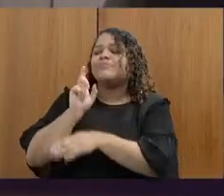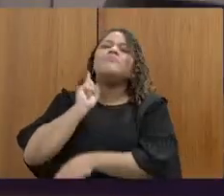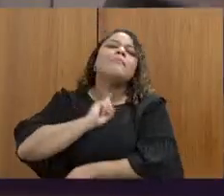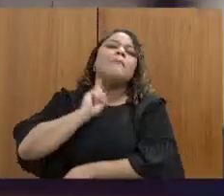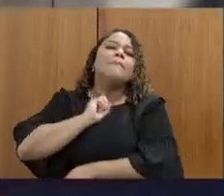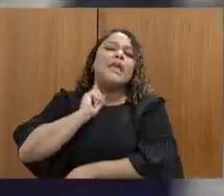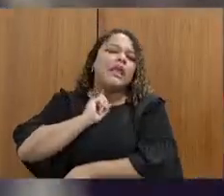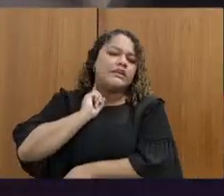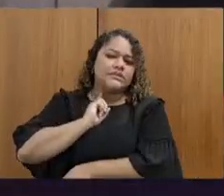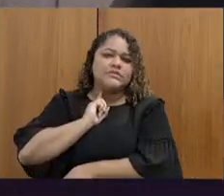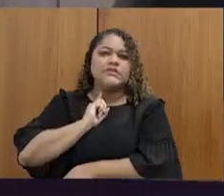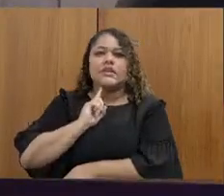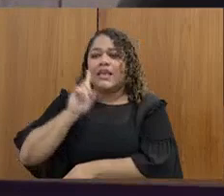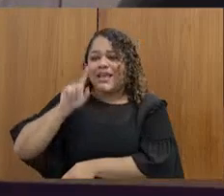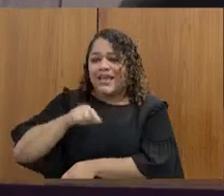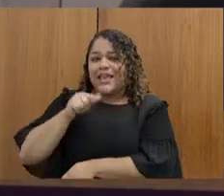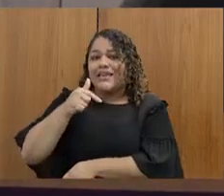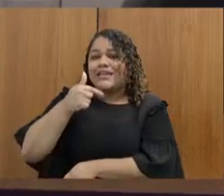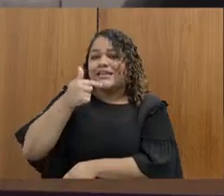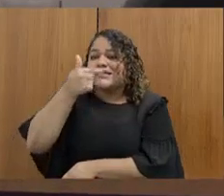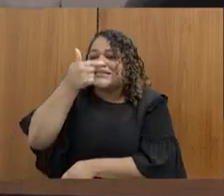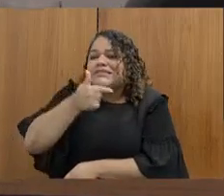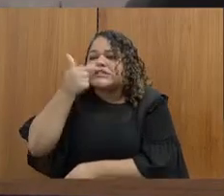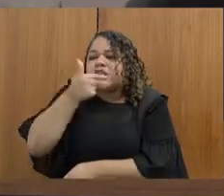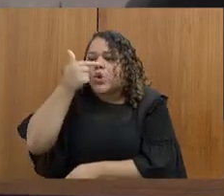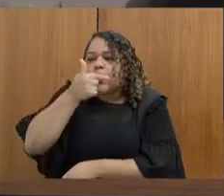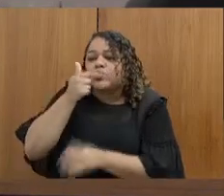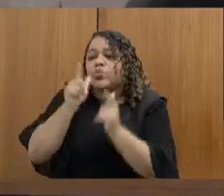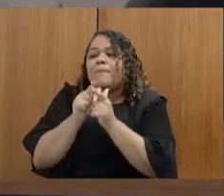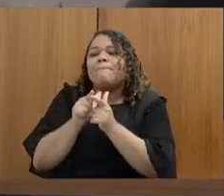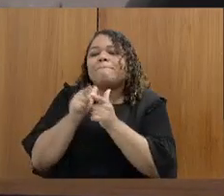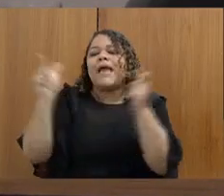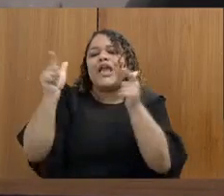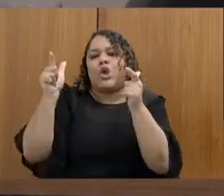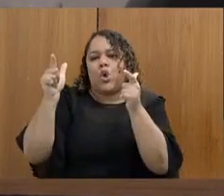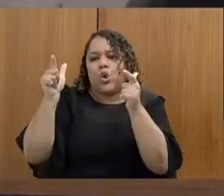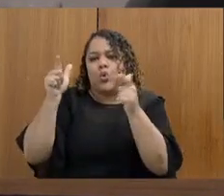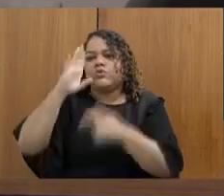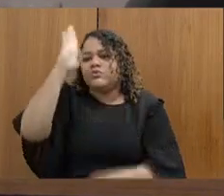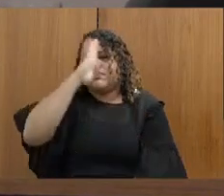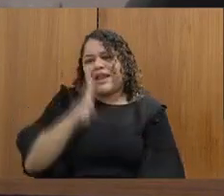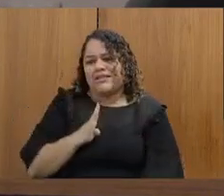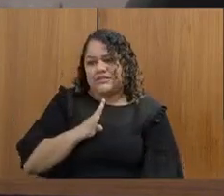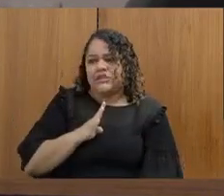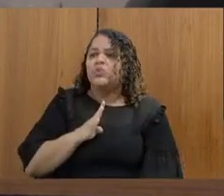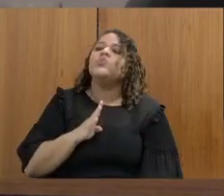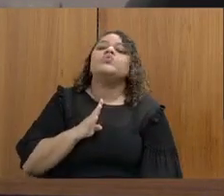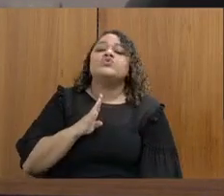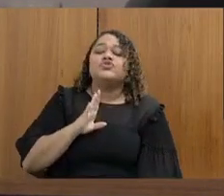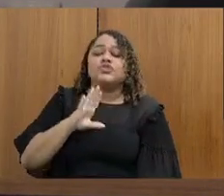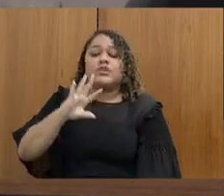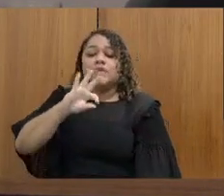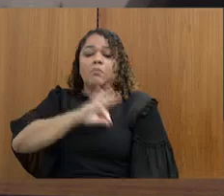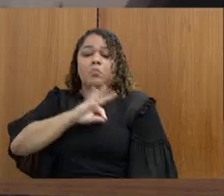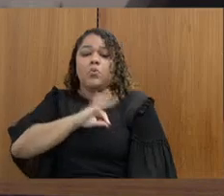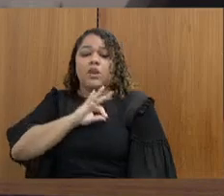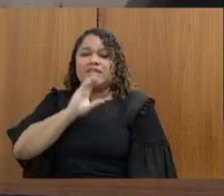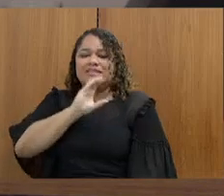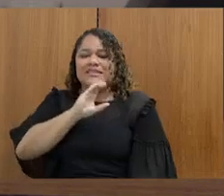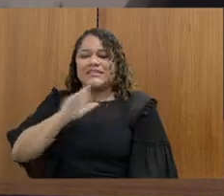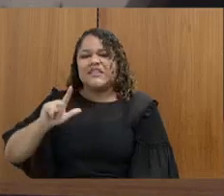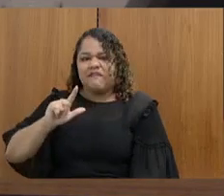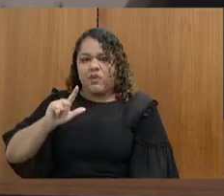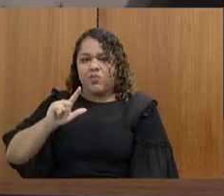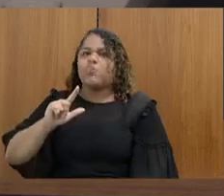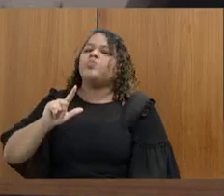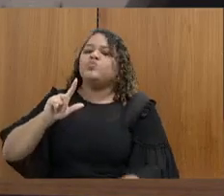o segundo caso de suicídios na polícia civil, o segundo maior ranking de suicídios na polícia civil. Essa é a informação vinculada na imprensa.